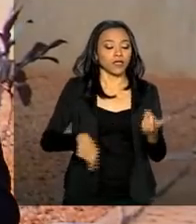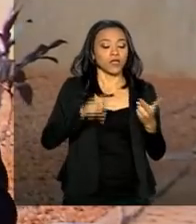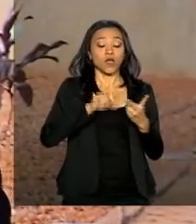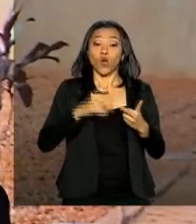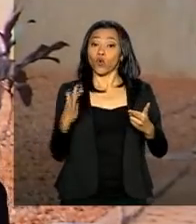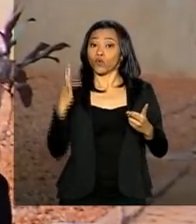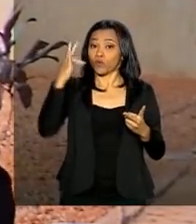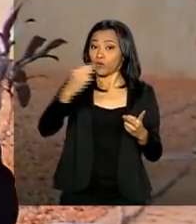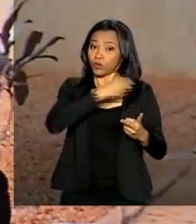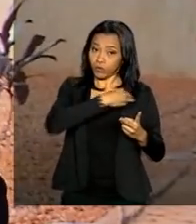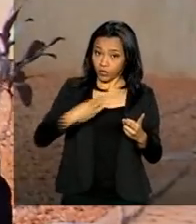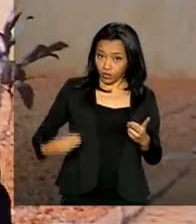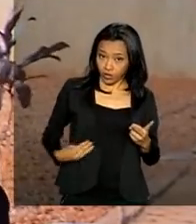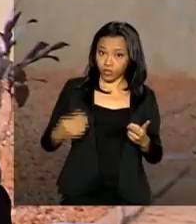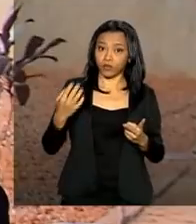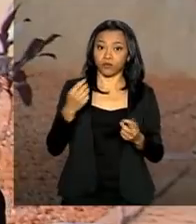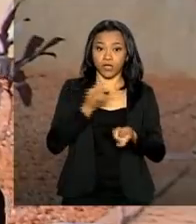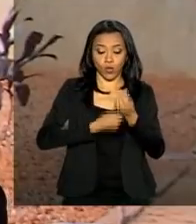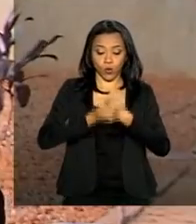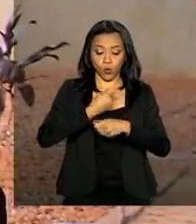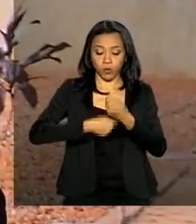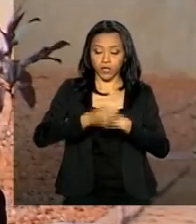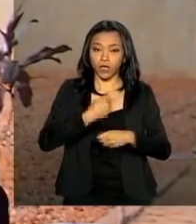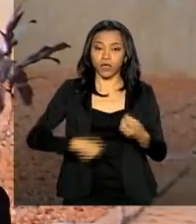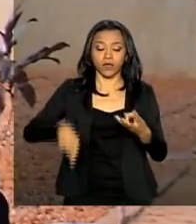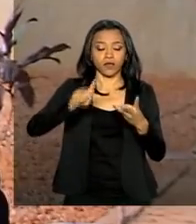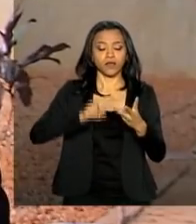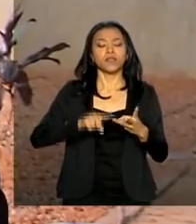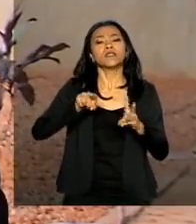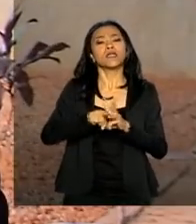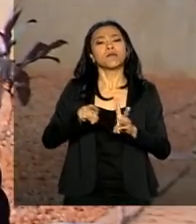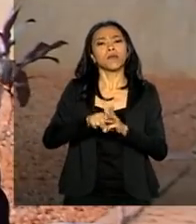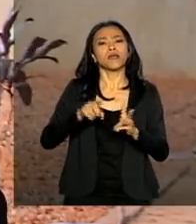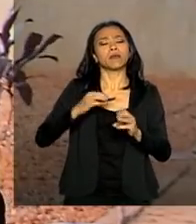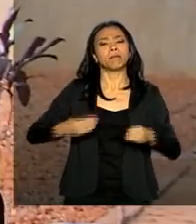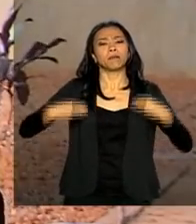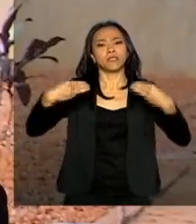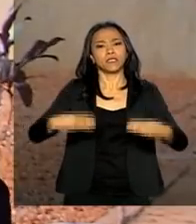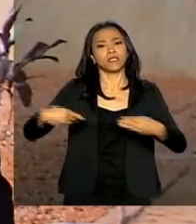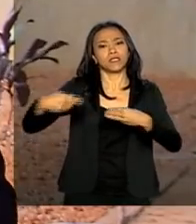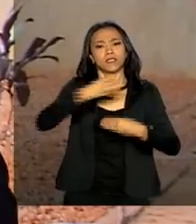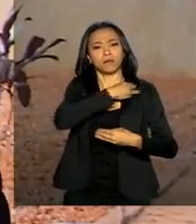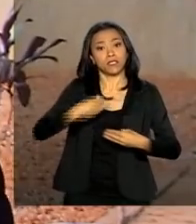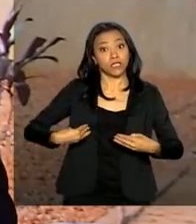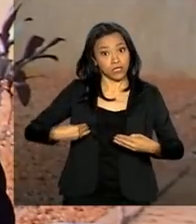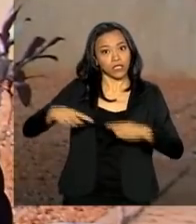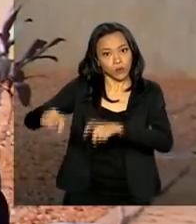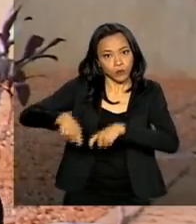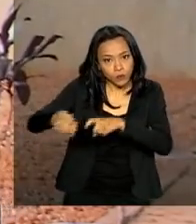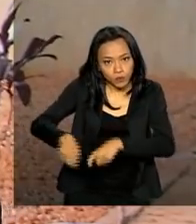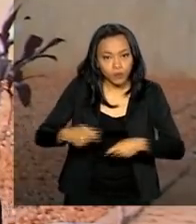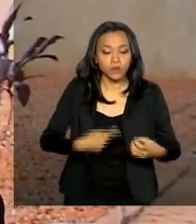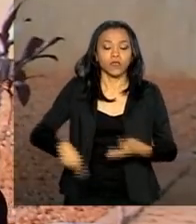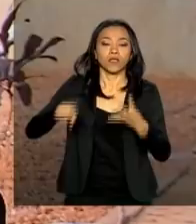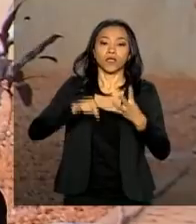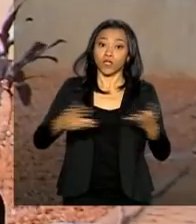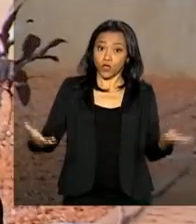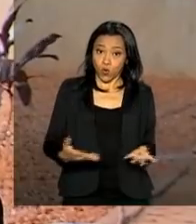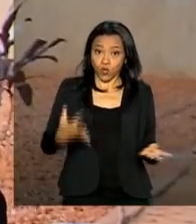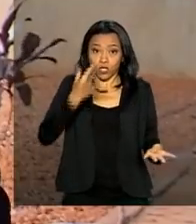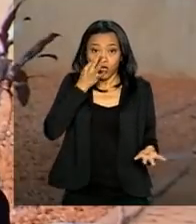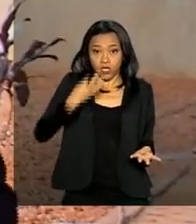economia, Paulo Guedes, a também indicada para a agricultura, Tereza Cristina, e o atual ministro dos